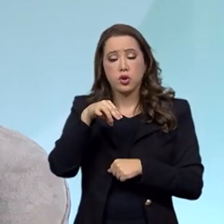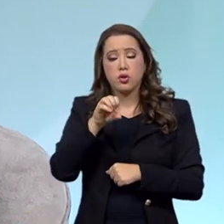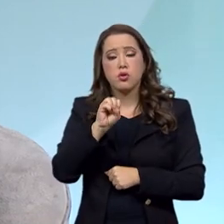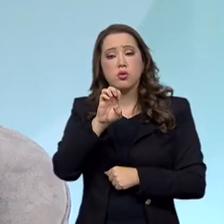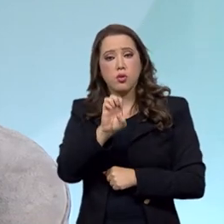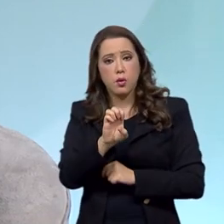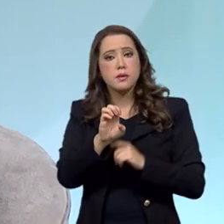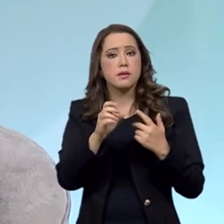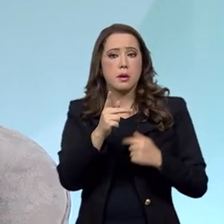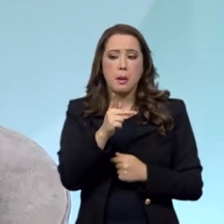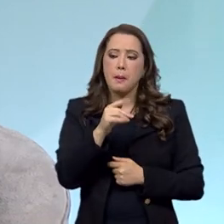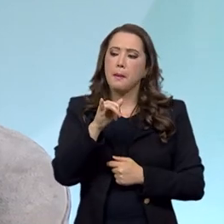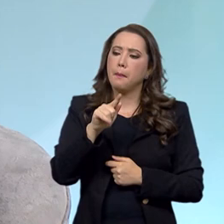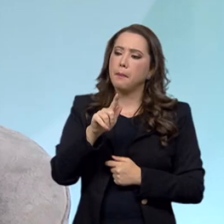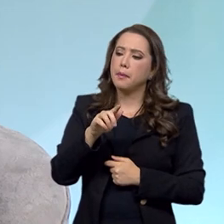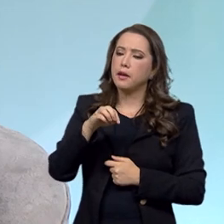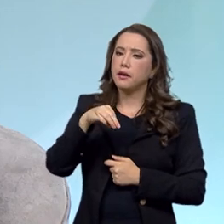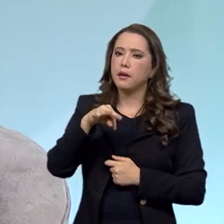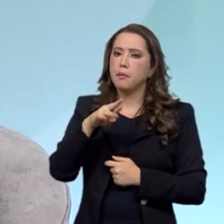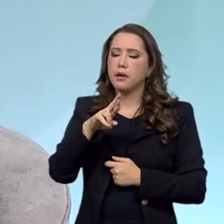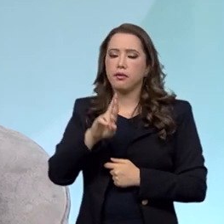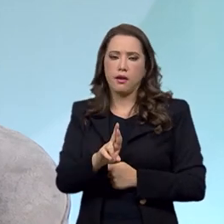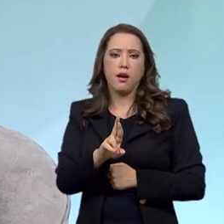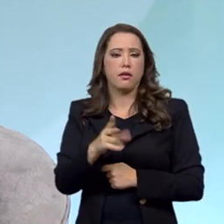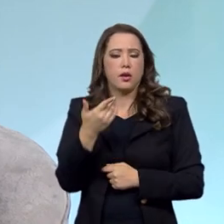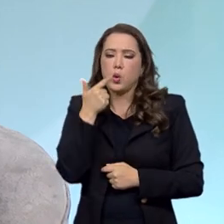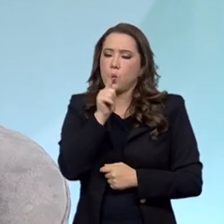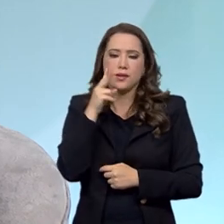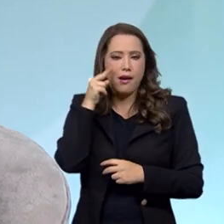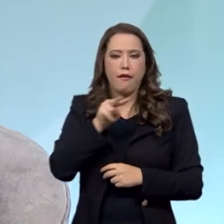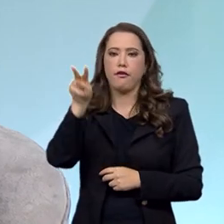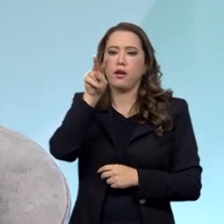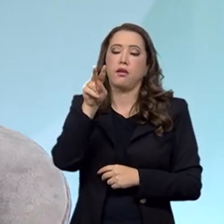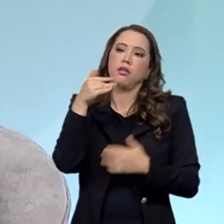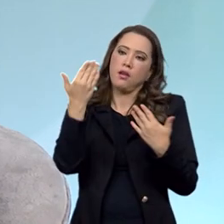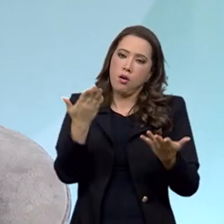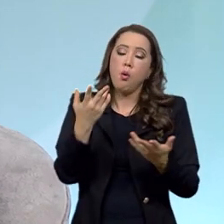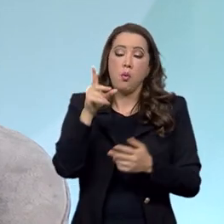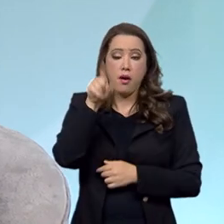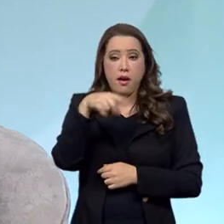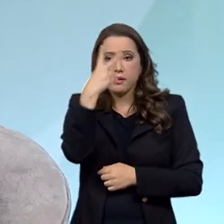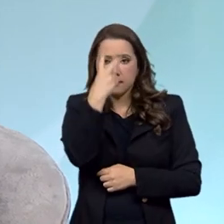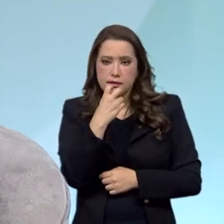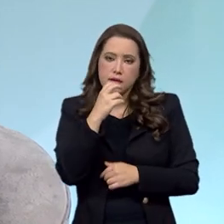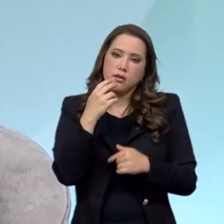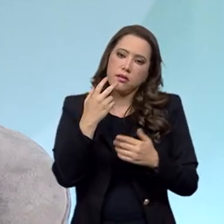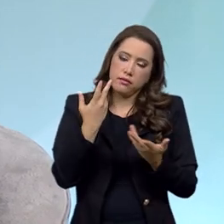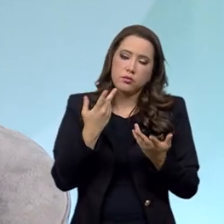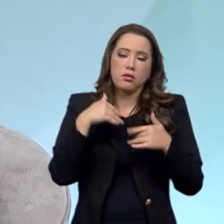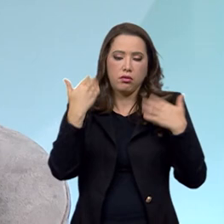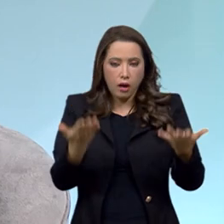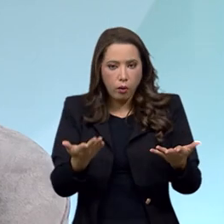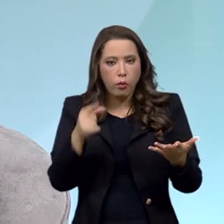portanto, essa retinose impede que ele veja. é uma pessoa cega, logo, ele é uma pessoa com deficiência.